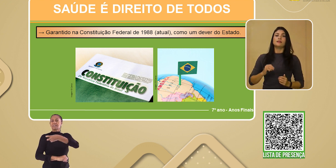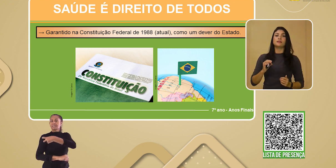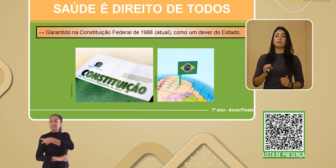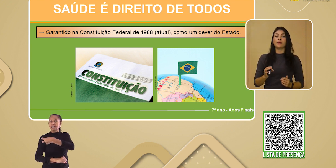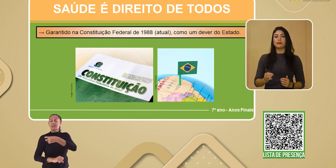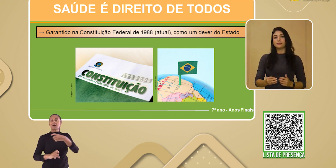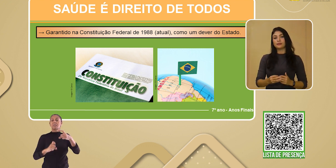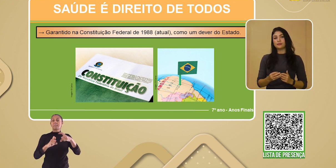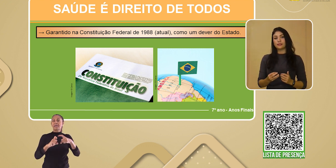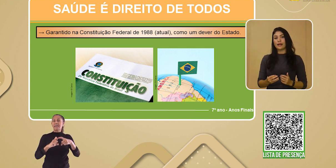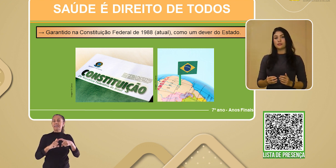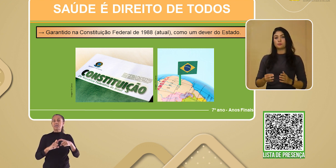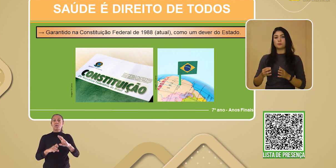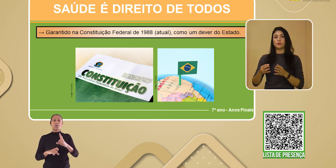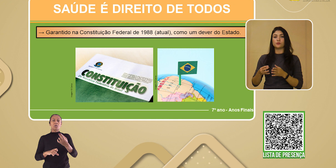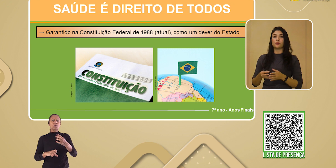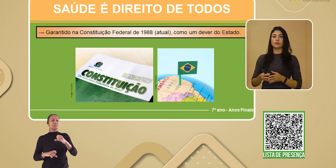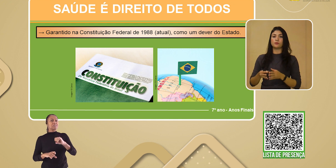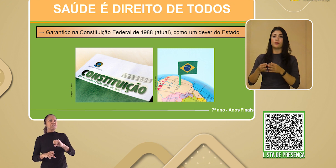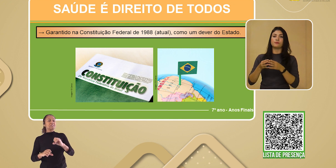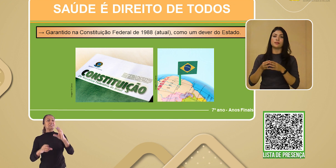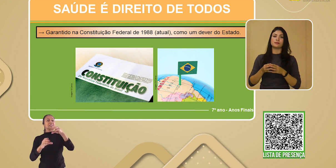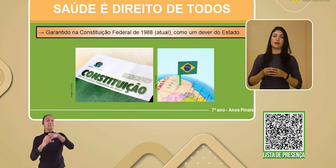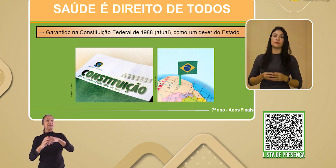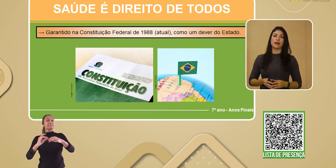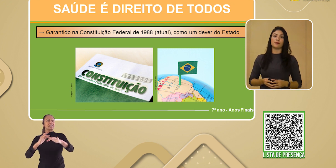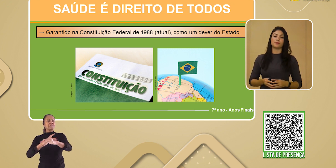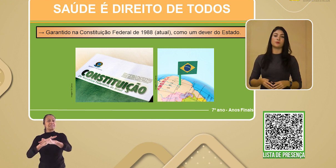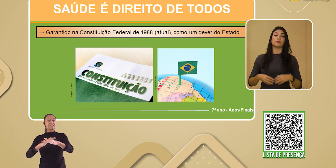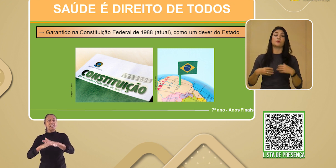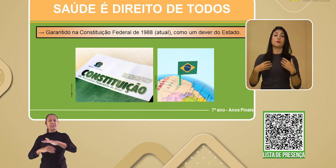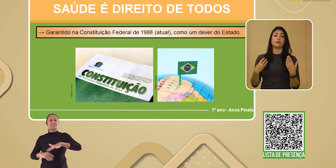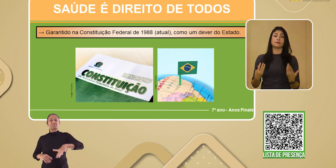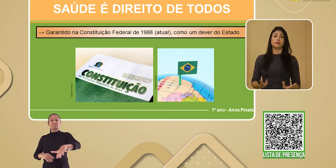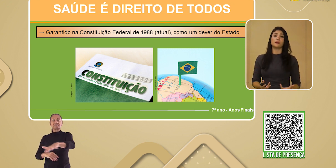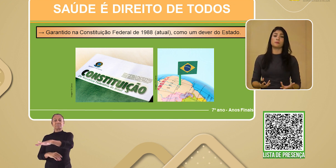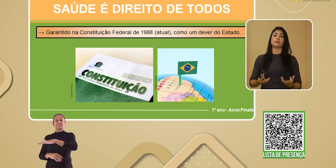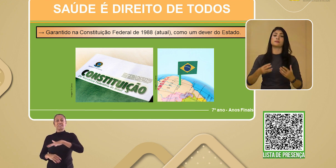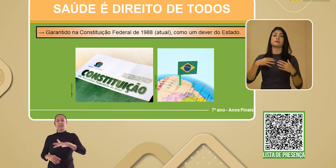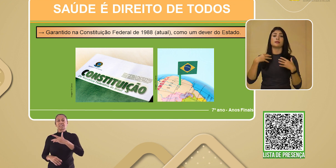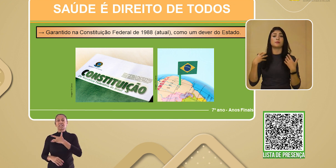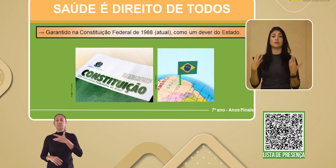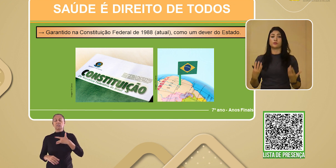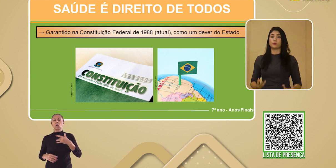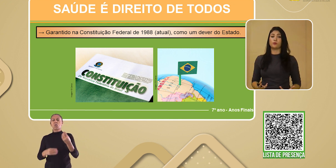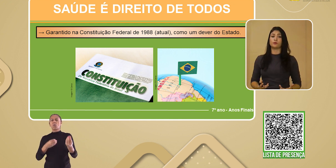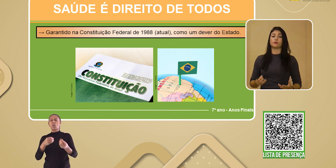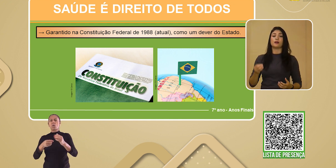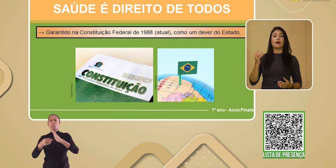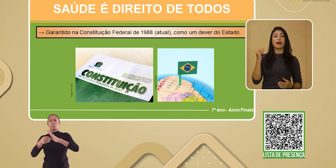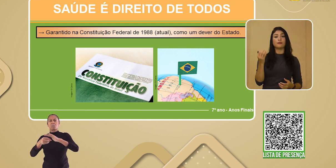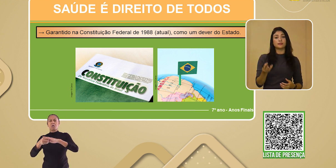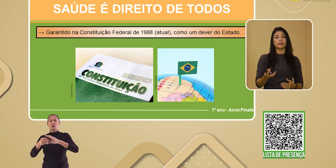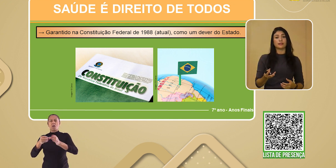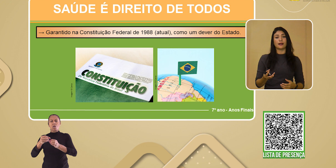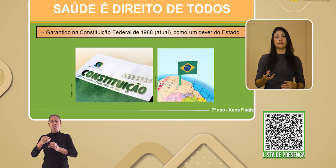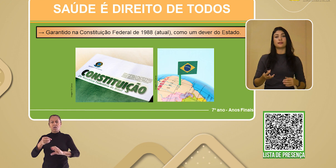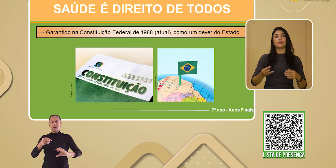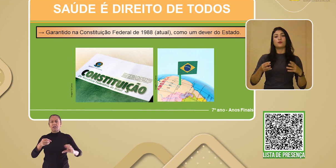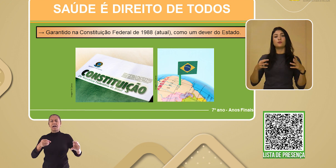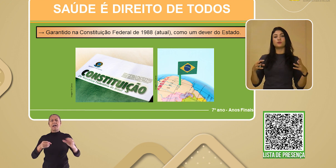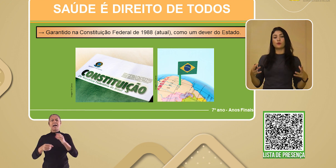e também se as cidades proporcionam uma vida saudável com ruas limpas, sistema de esgoto, água